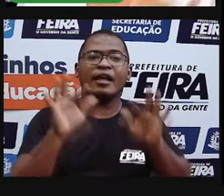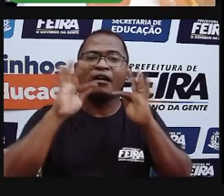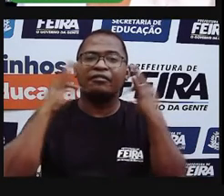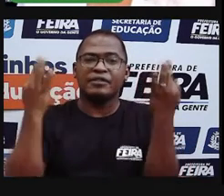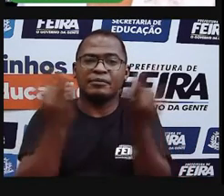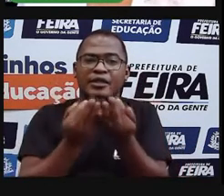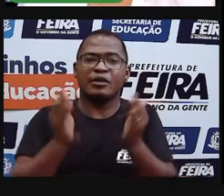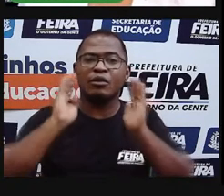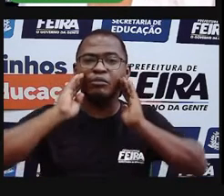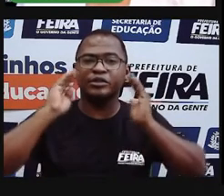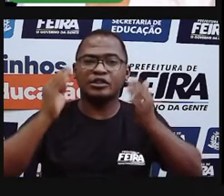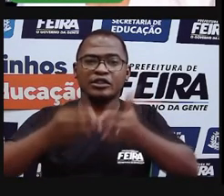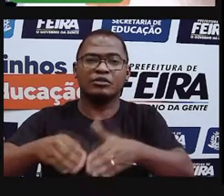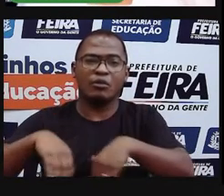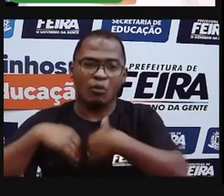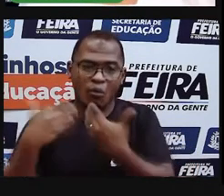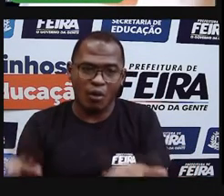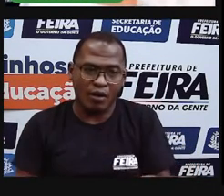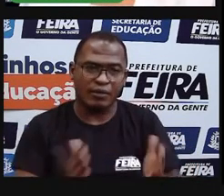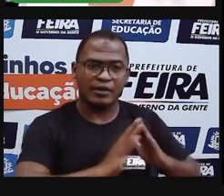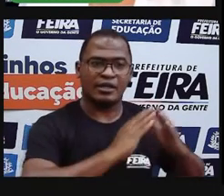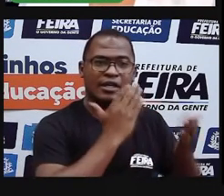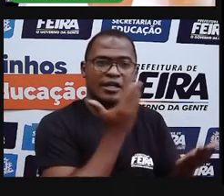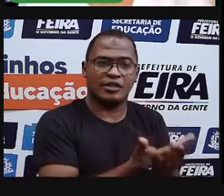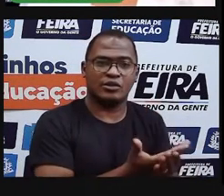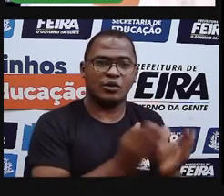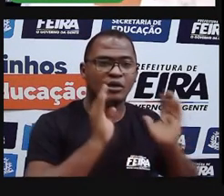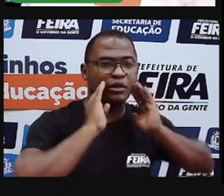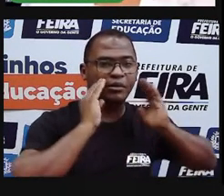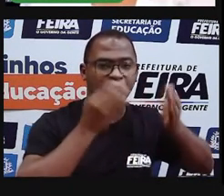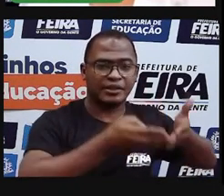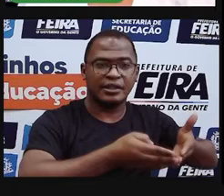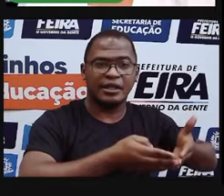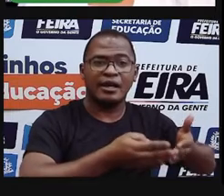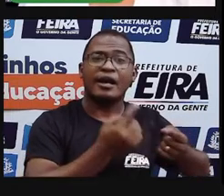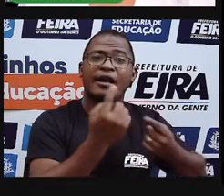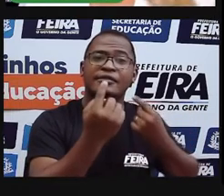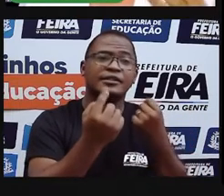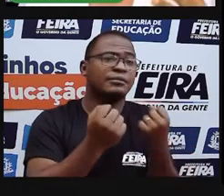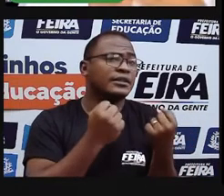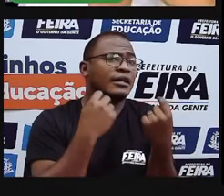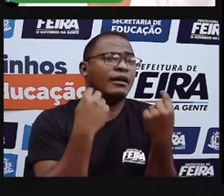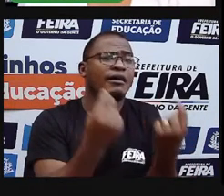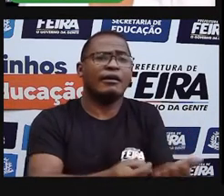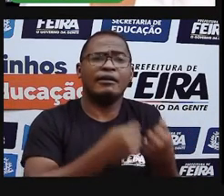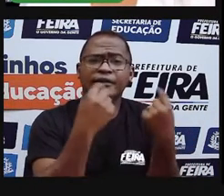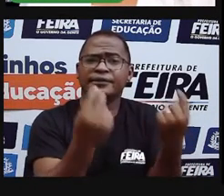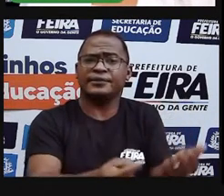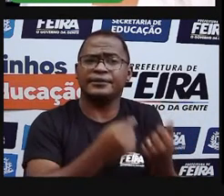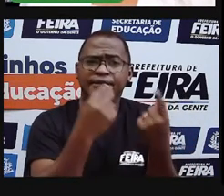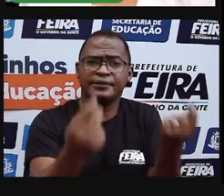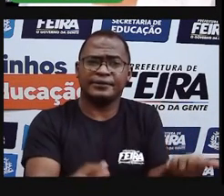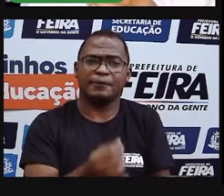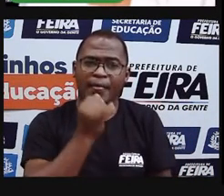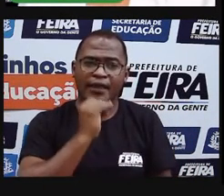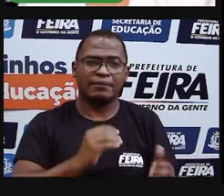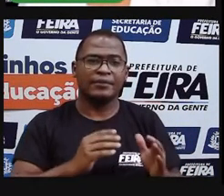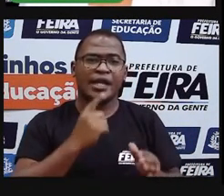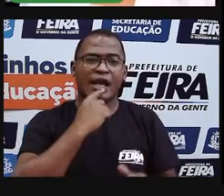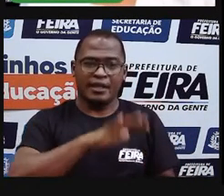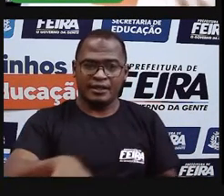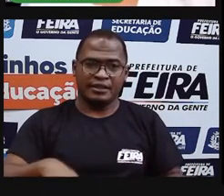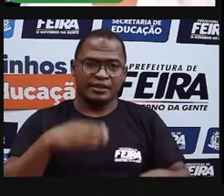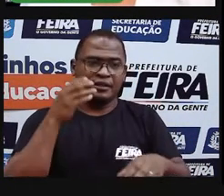objetivo da escola, que a gente passa uma vida inteira dentro da escola, né? Tem crianças que começam com um ano, dois